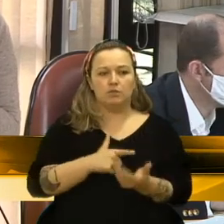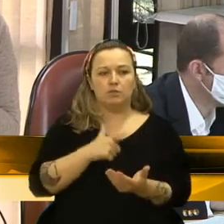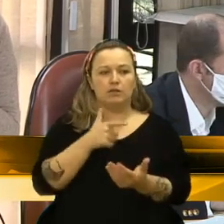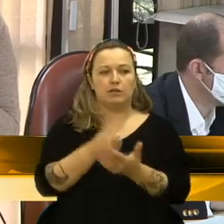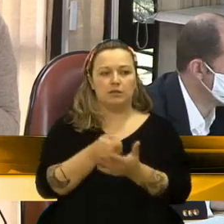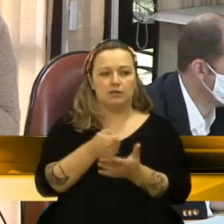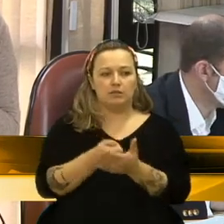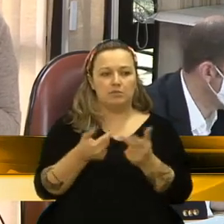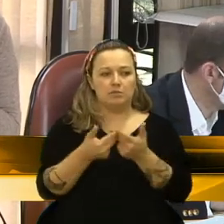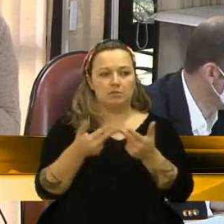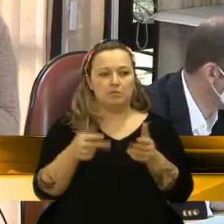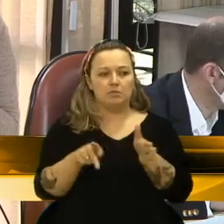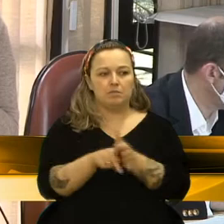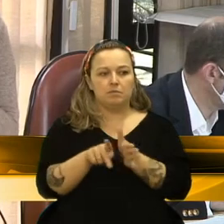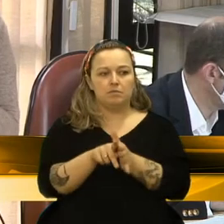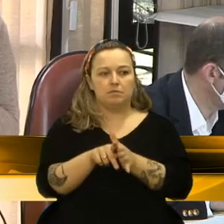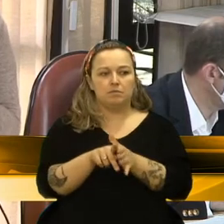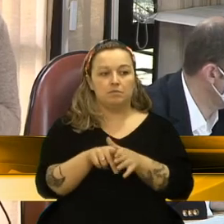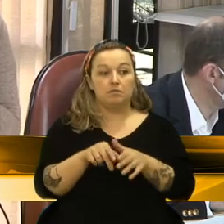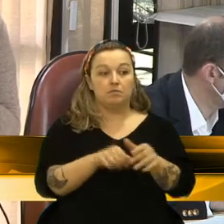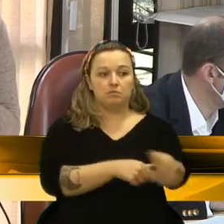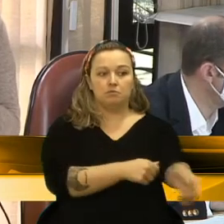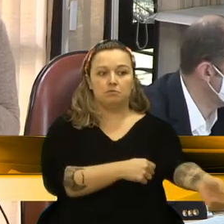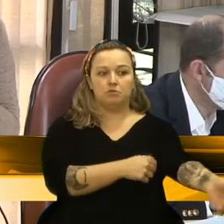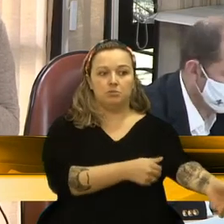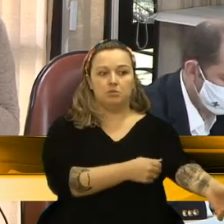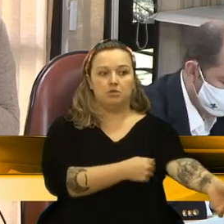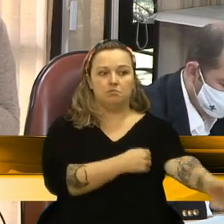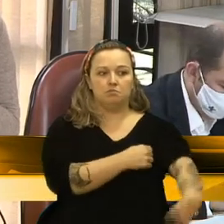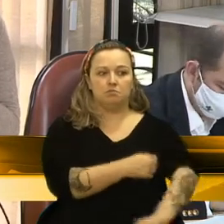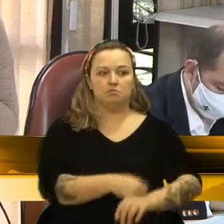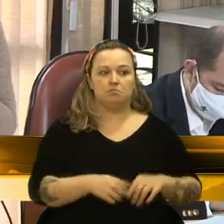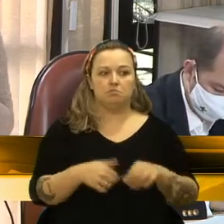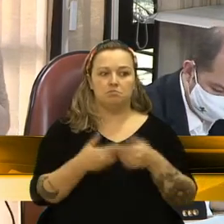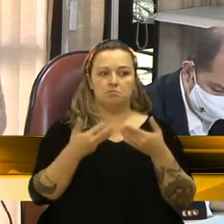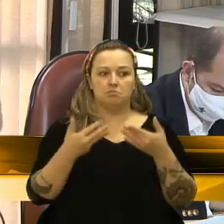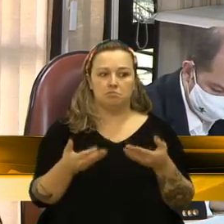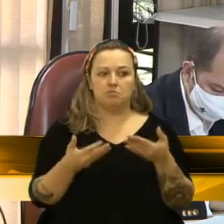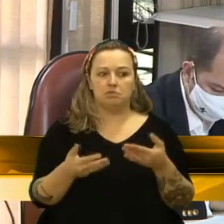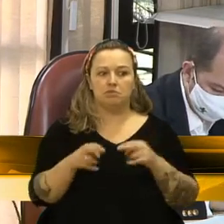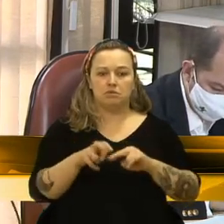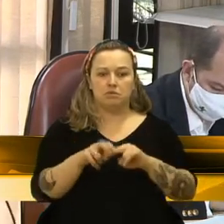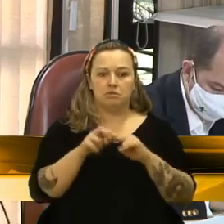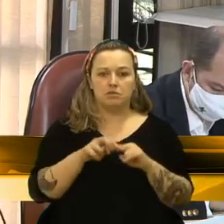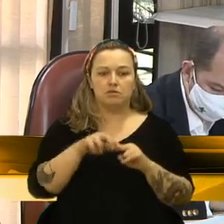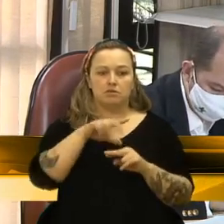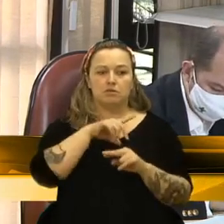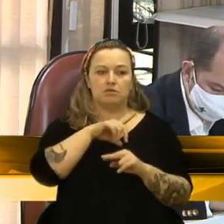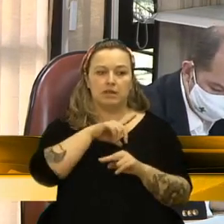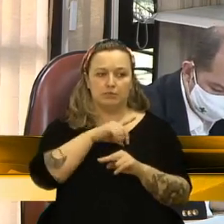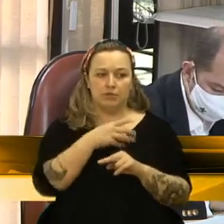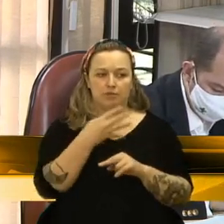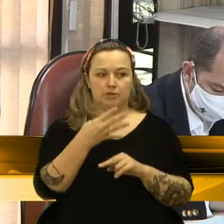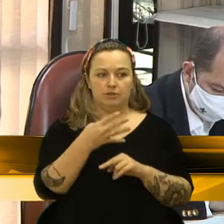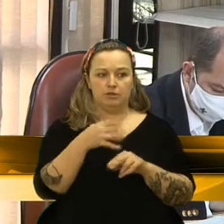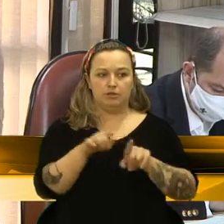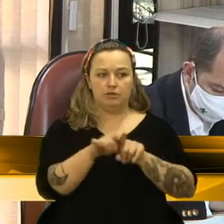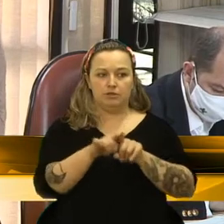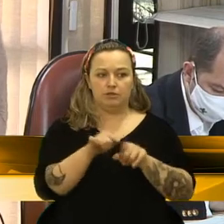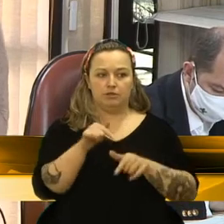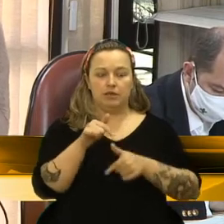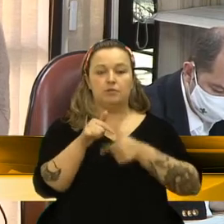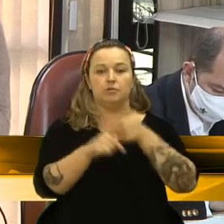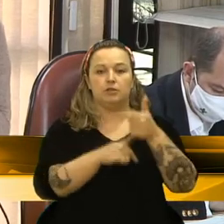do 1º de janeiro, no próximo ano, a gente teria, então, ajustes por parte dos servidores também, da sua vida